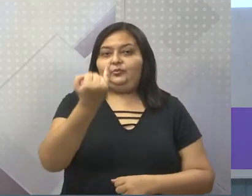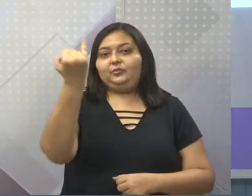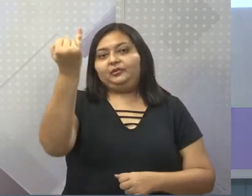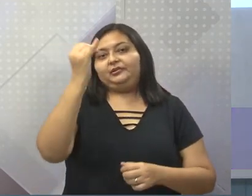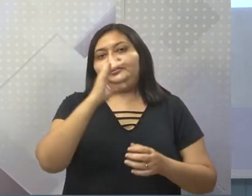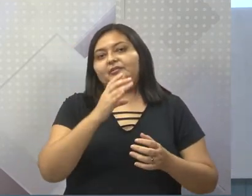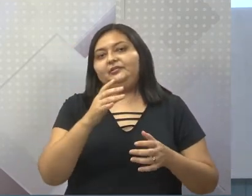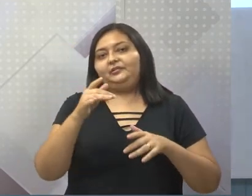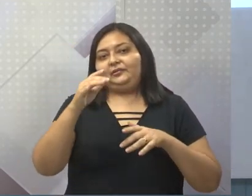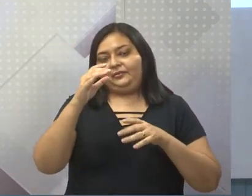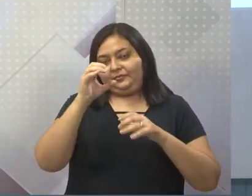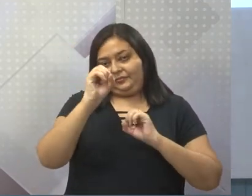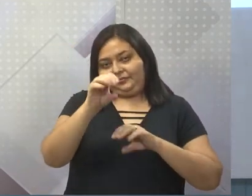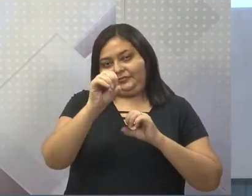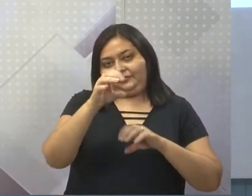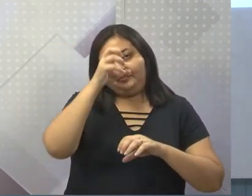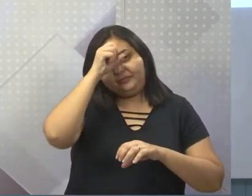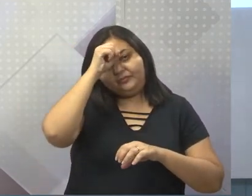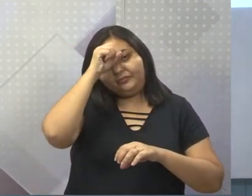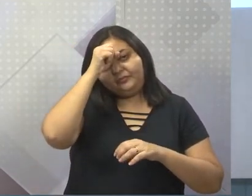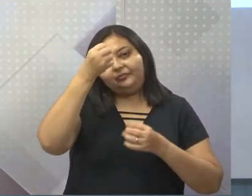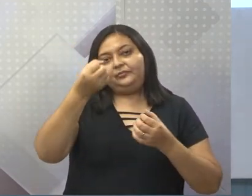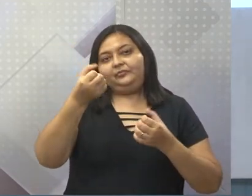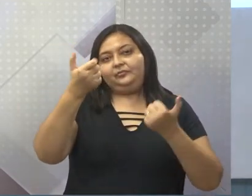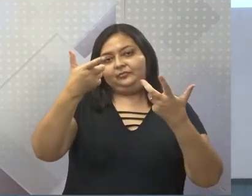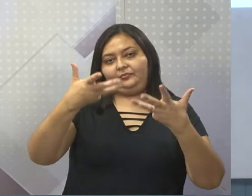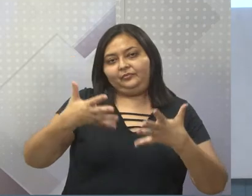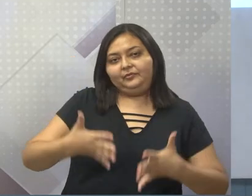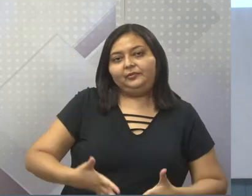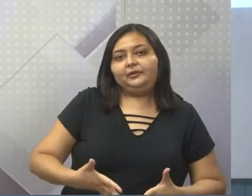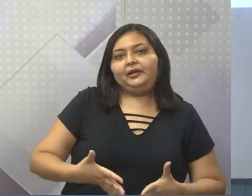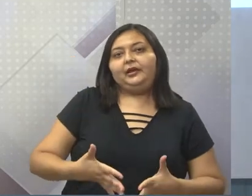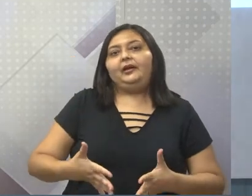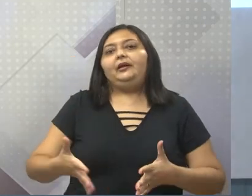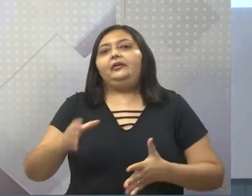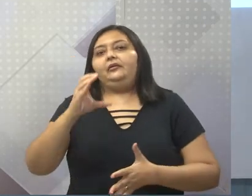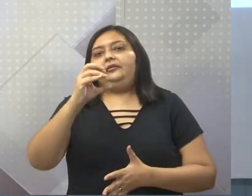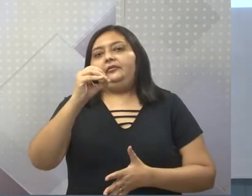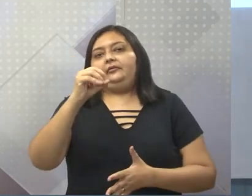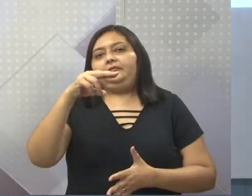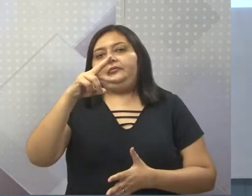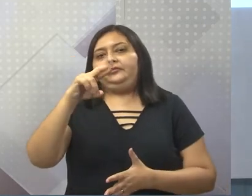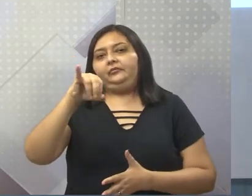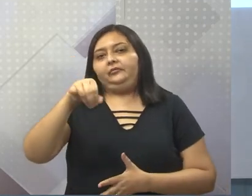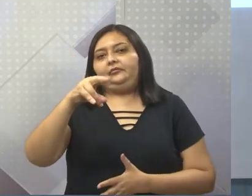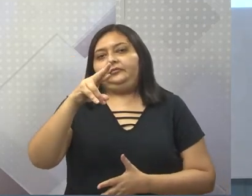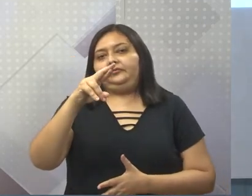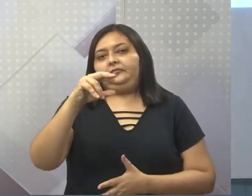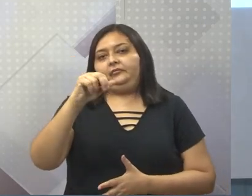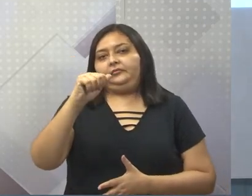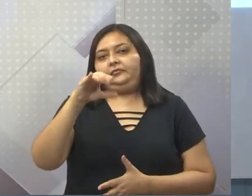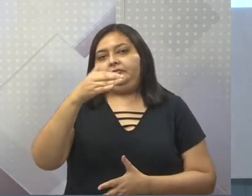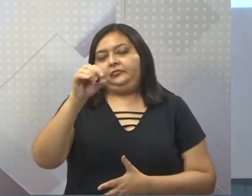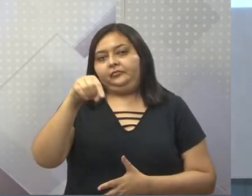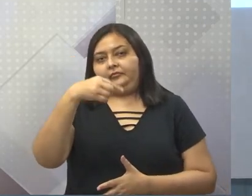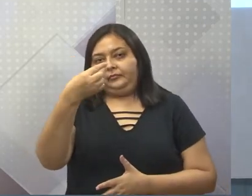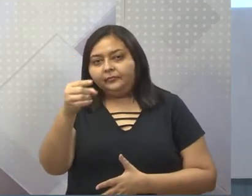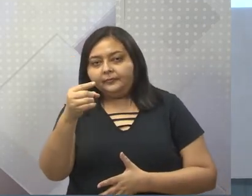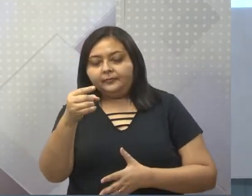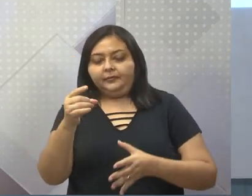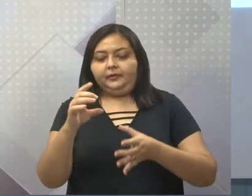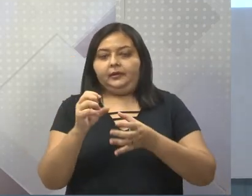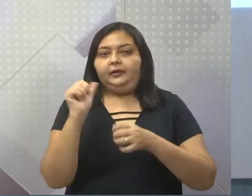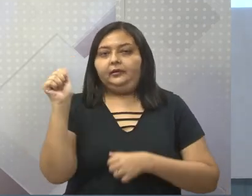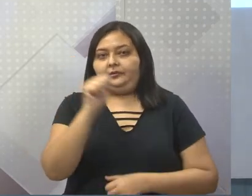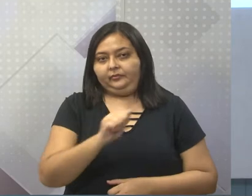trabalhar, isso mesmo. Que assunto é esse? Esse assunto é a Conjuração Mineira, isso mesmo. Quem já ouviu falar aí da Conjuração Mineira?